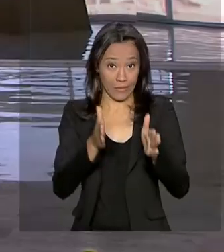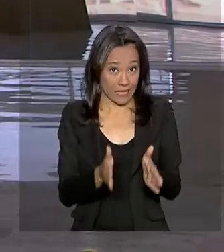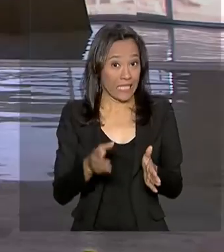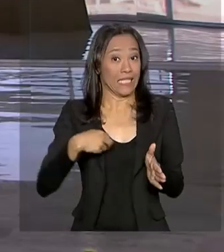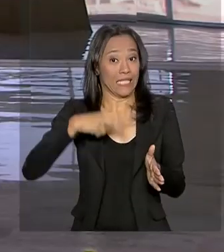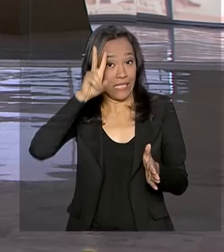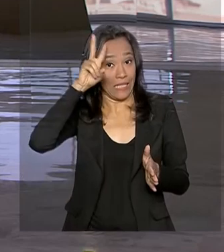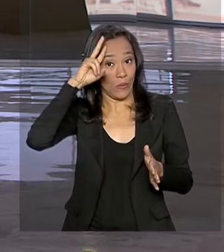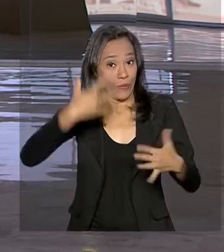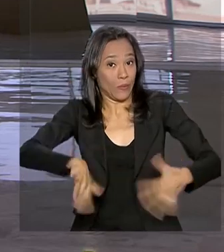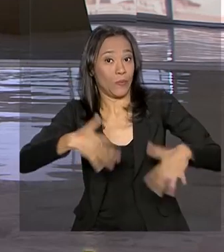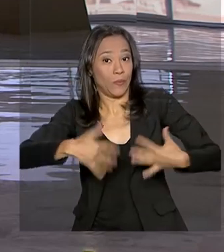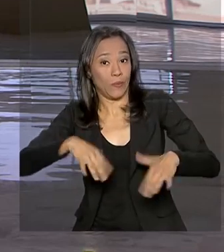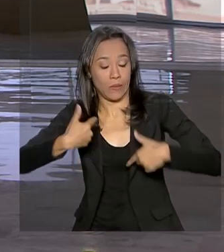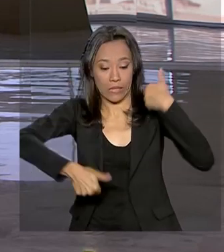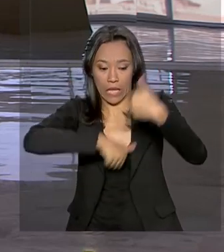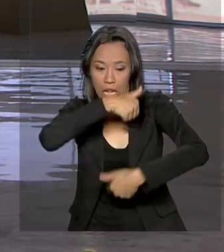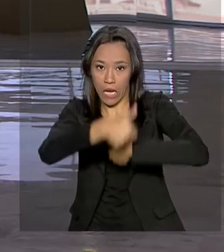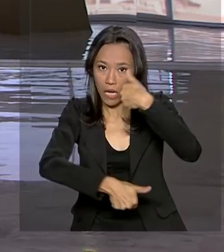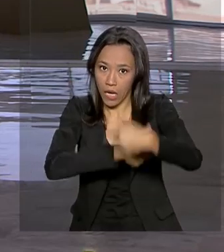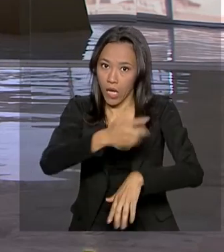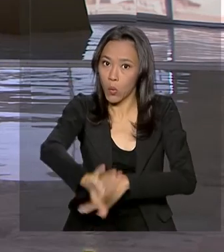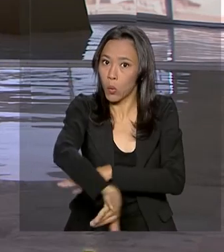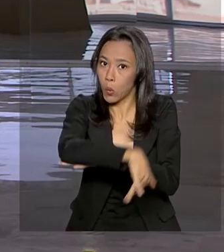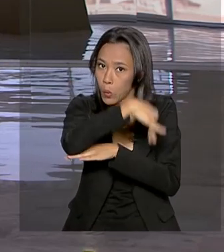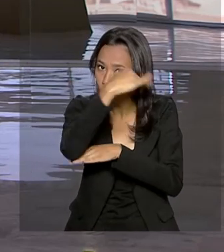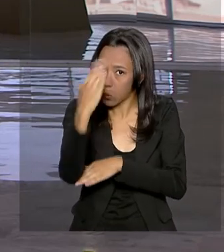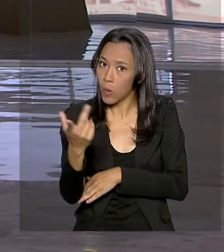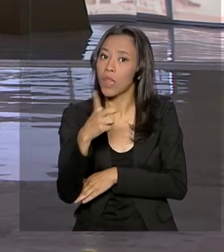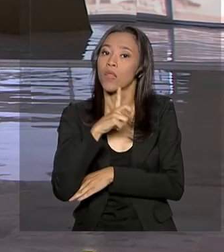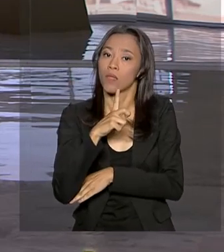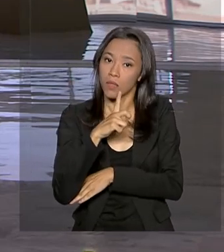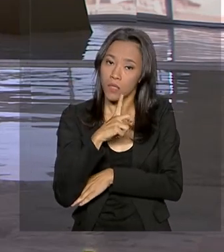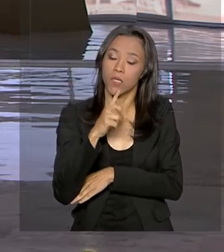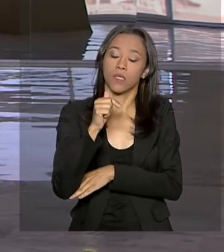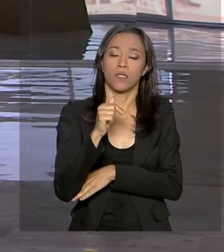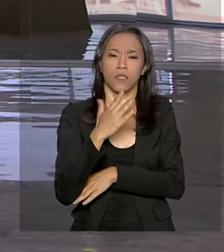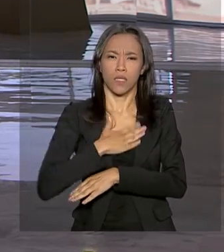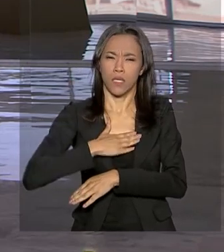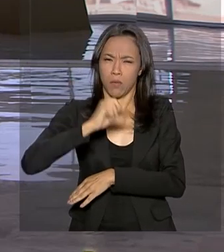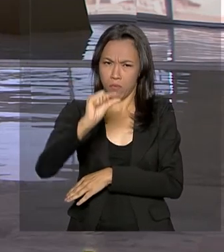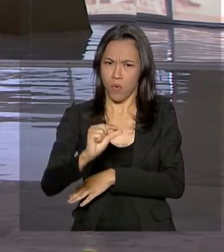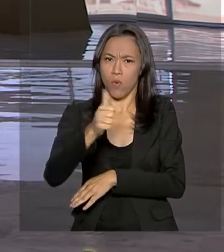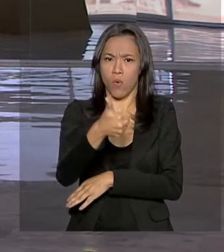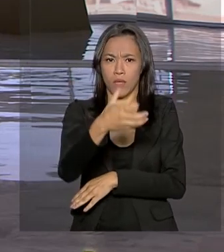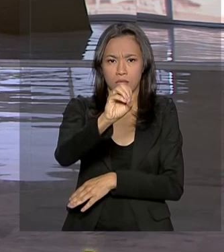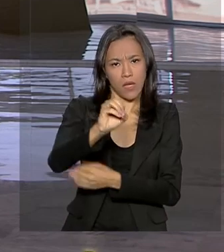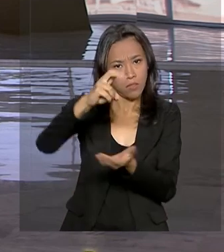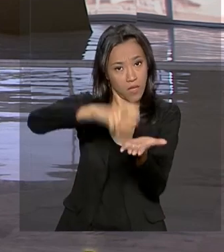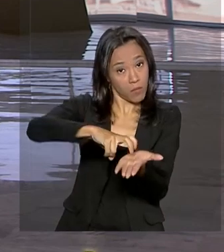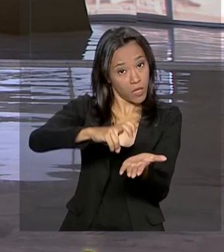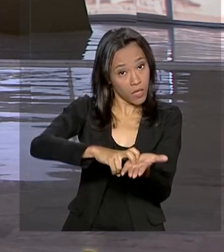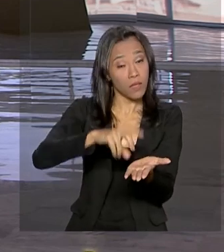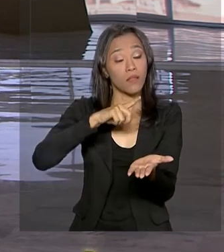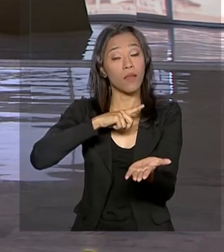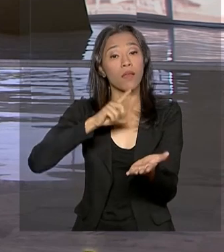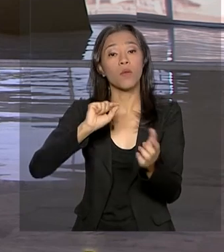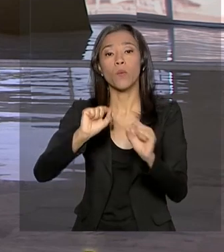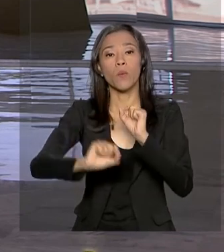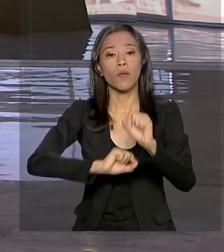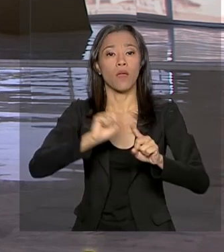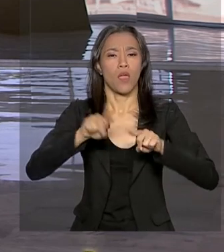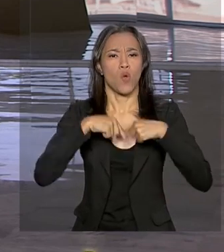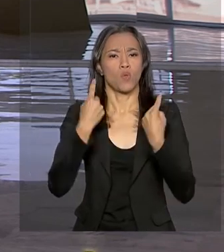movimentada por aqui, viu? O presidente tem uma longa agenda. Daqui a pouco, às 10 horas da manhã, ele se reúne com